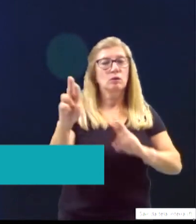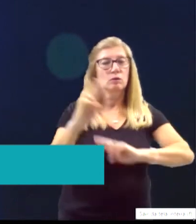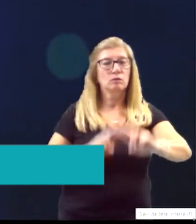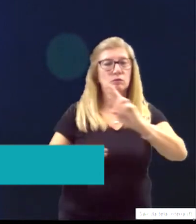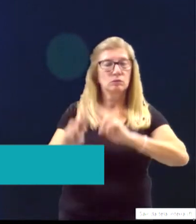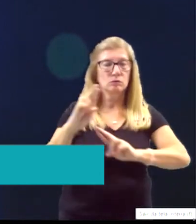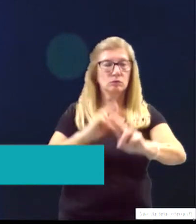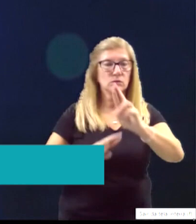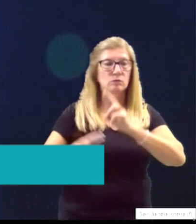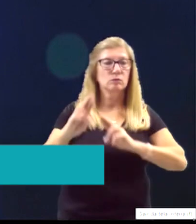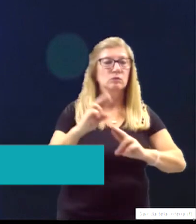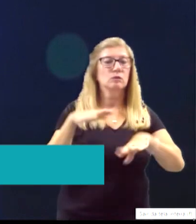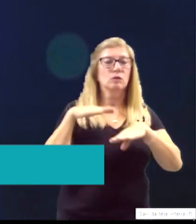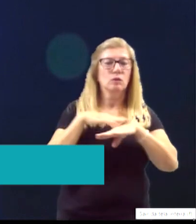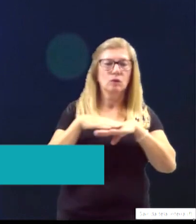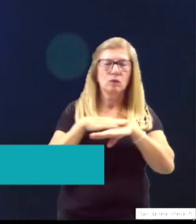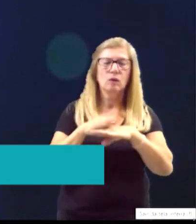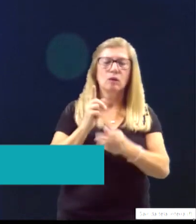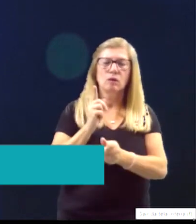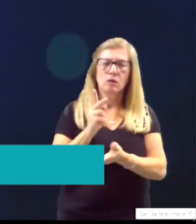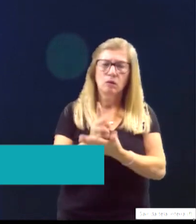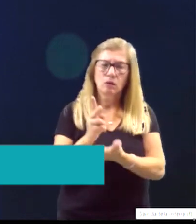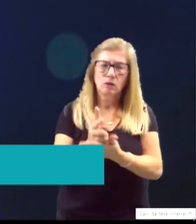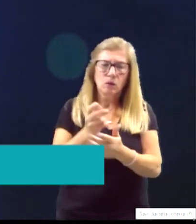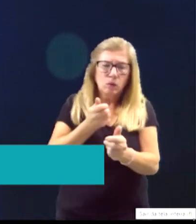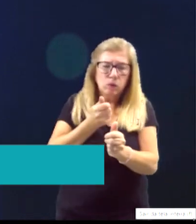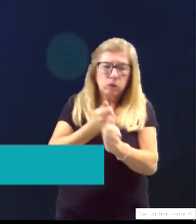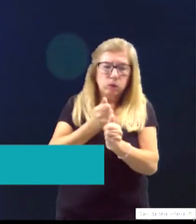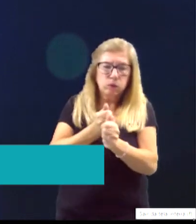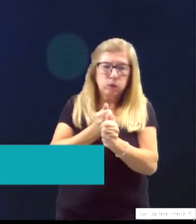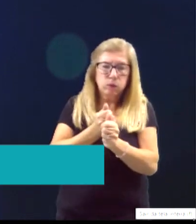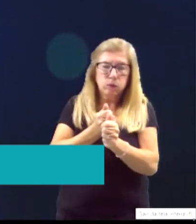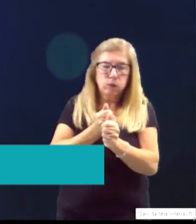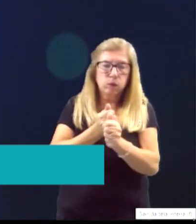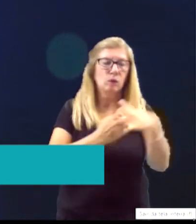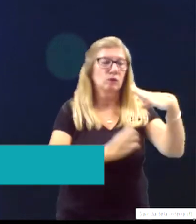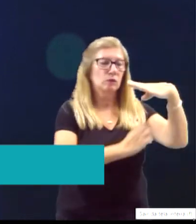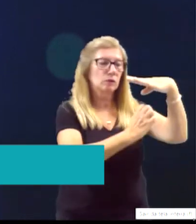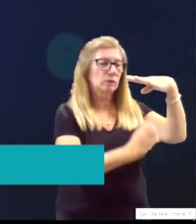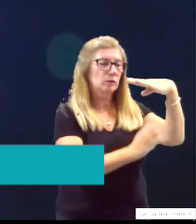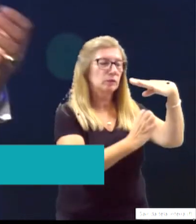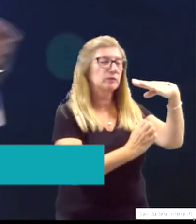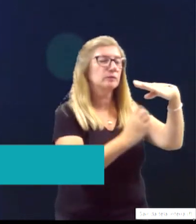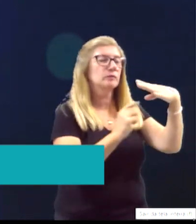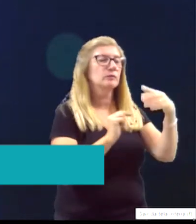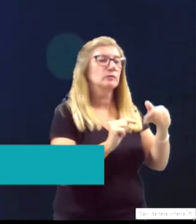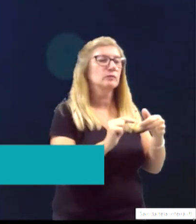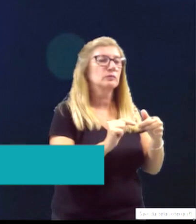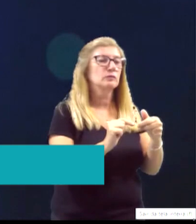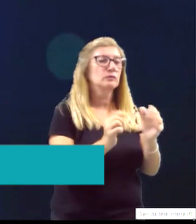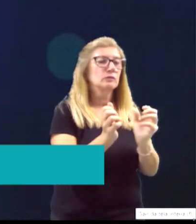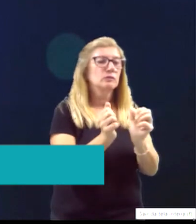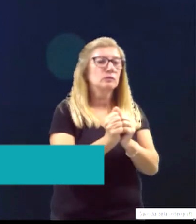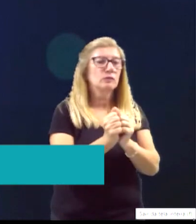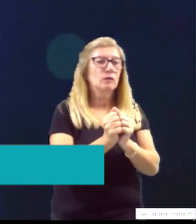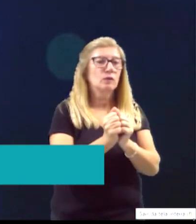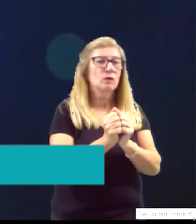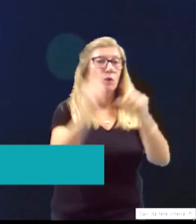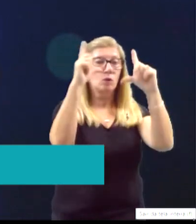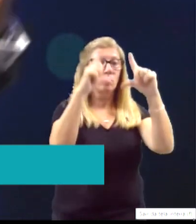da conversa sempre próxima da classe empresarial com Brasília.